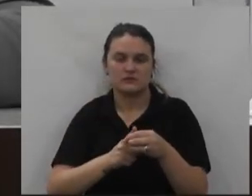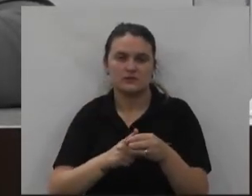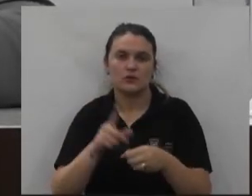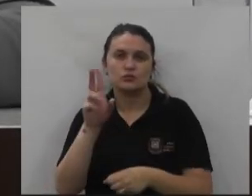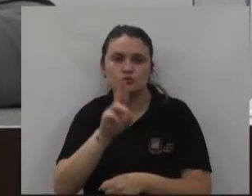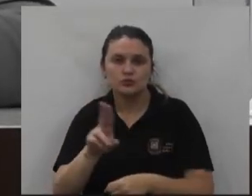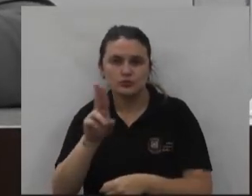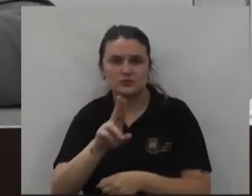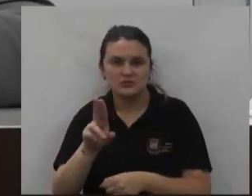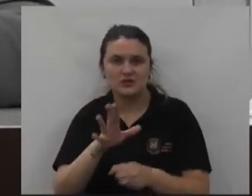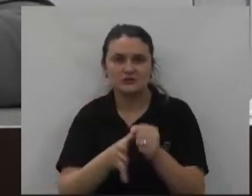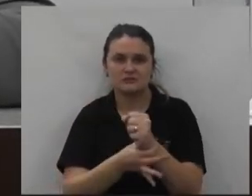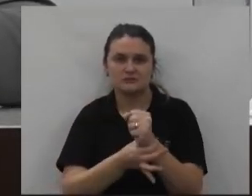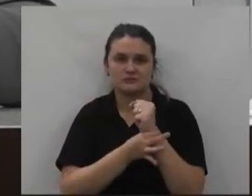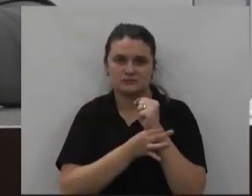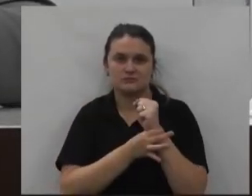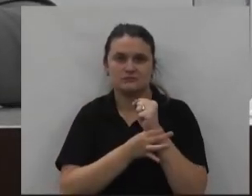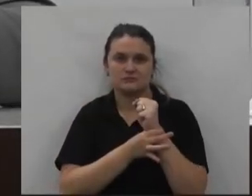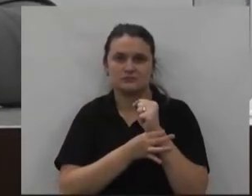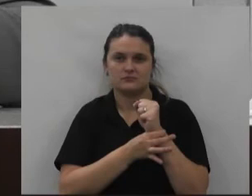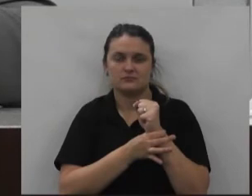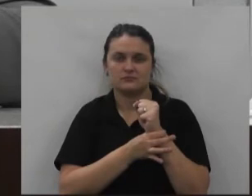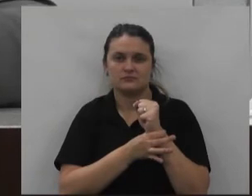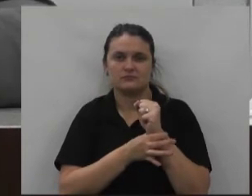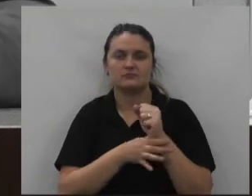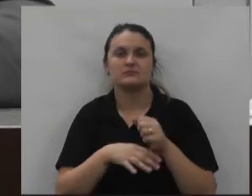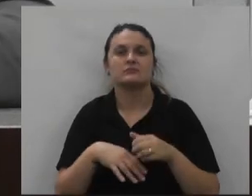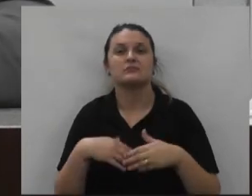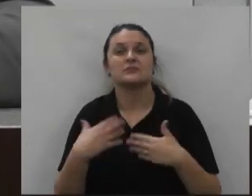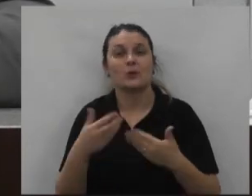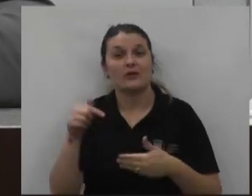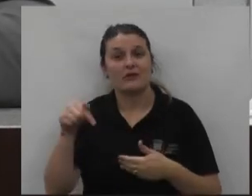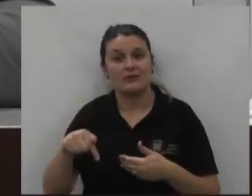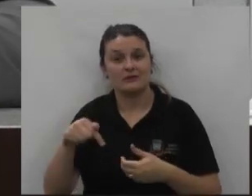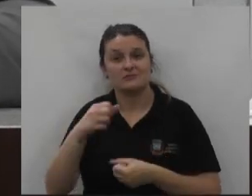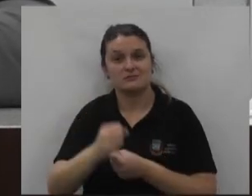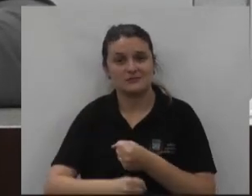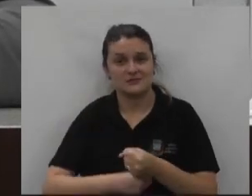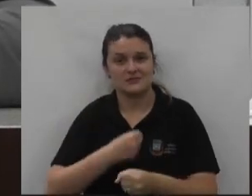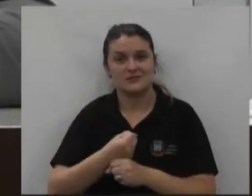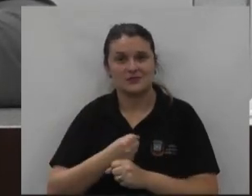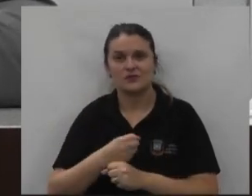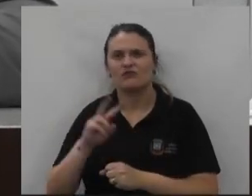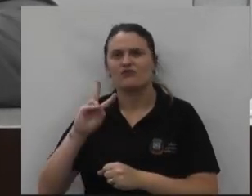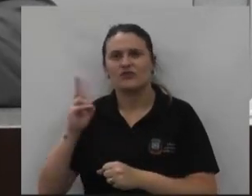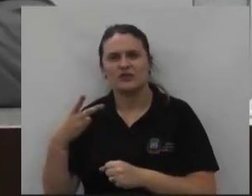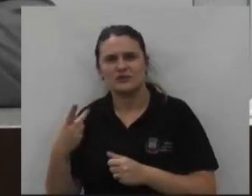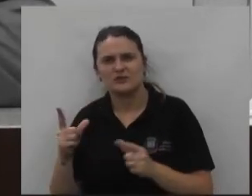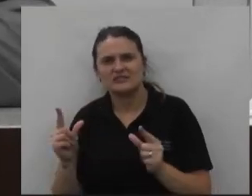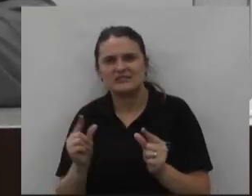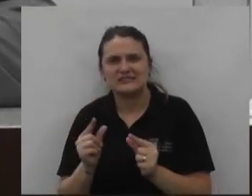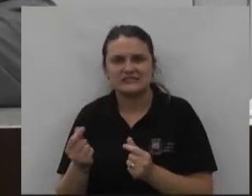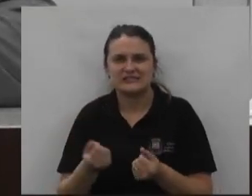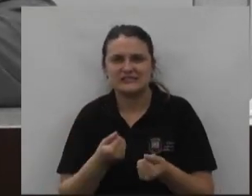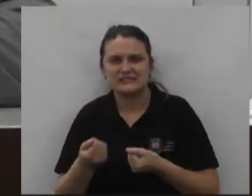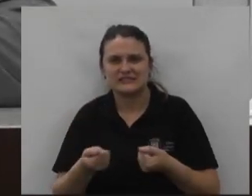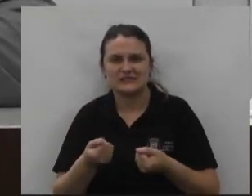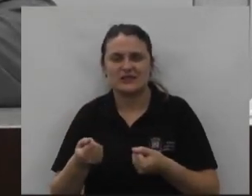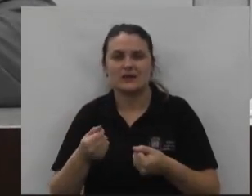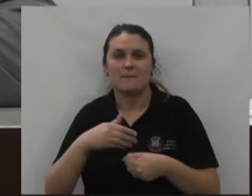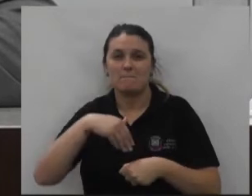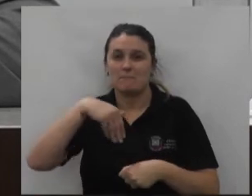utilizado na segurança e este ano esses vereadores economizaram um pouco mais